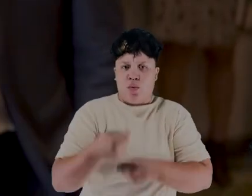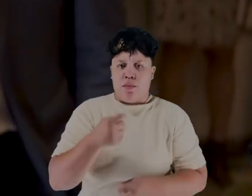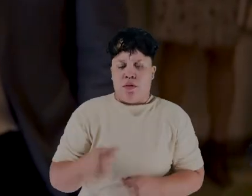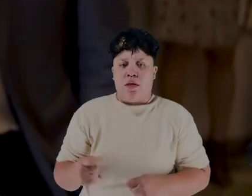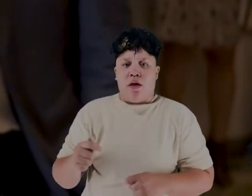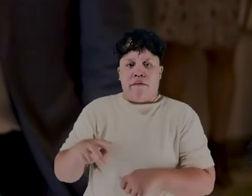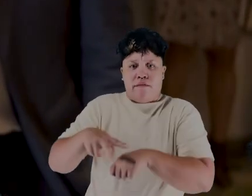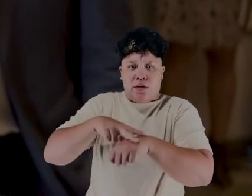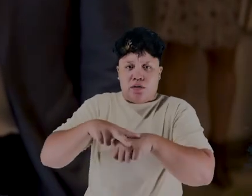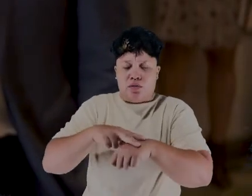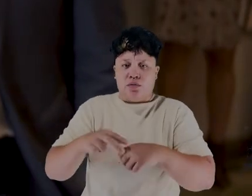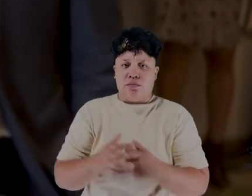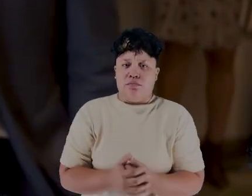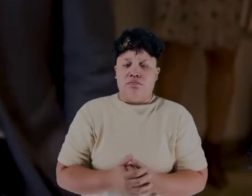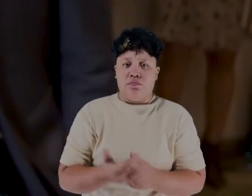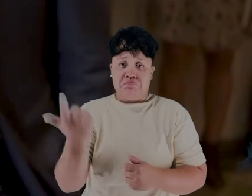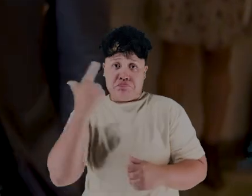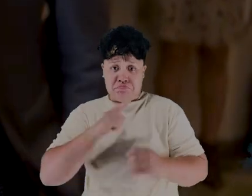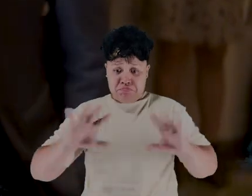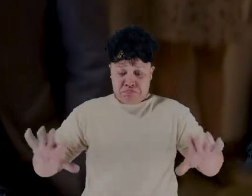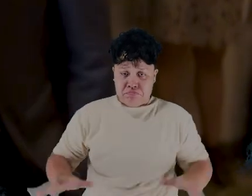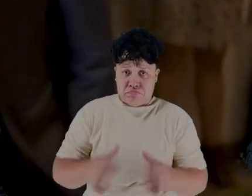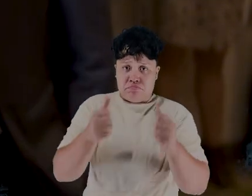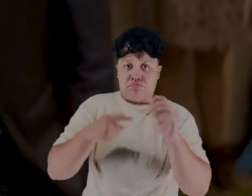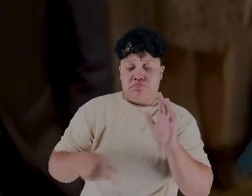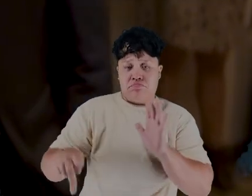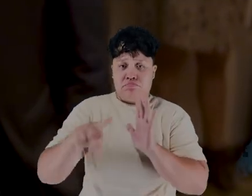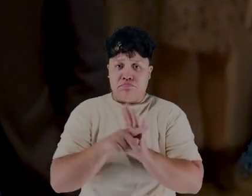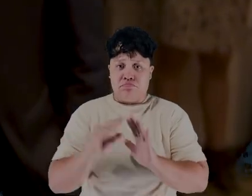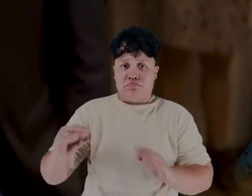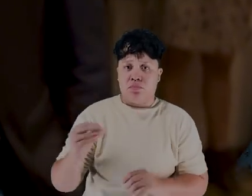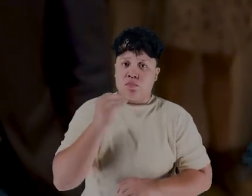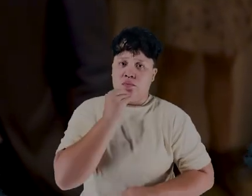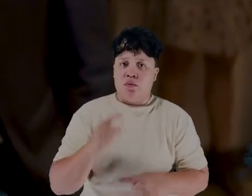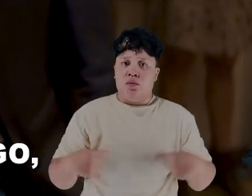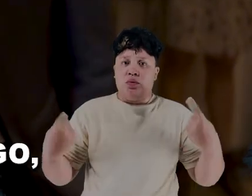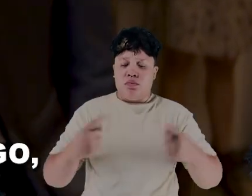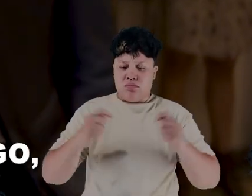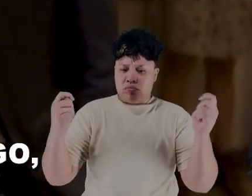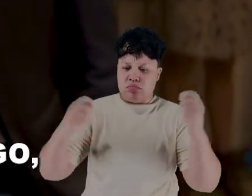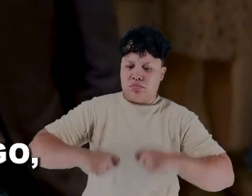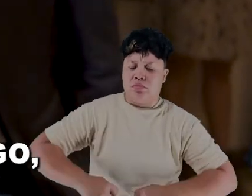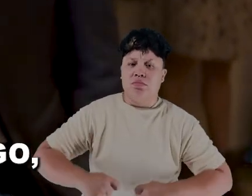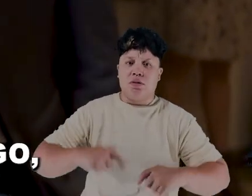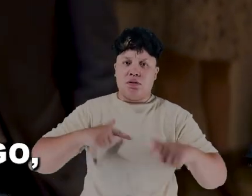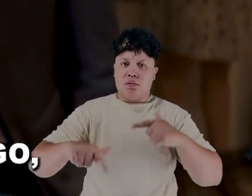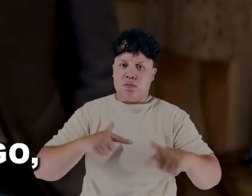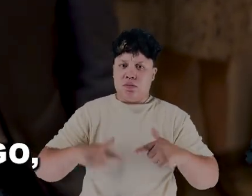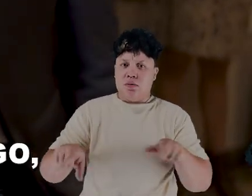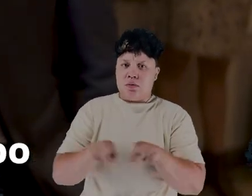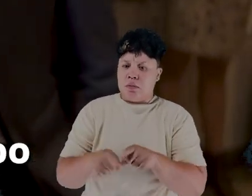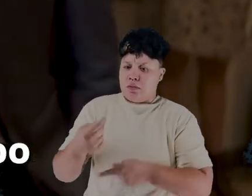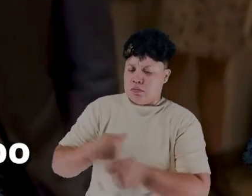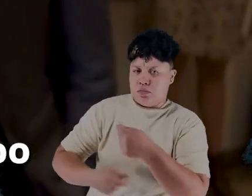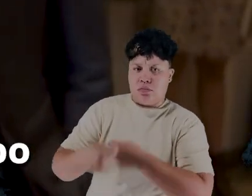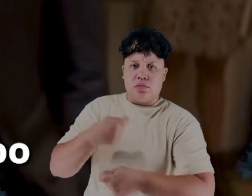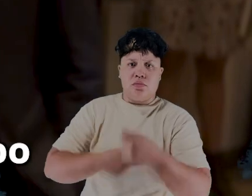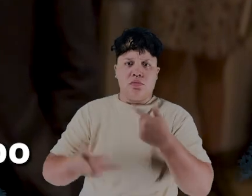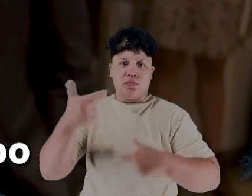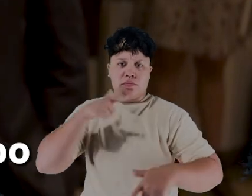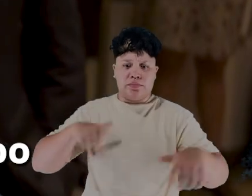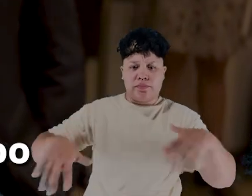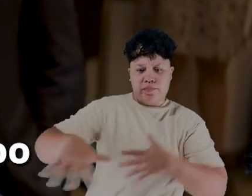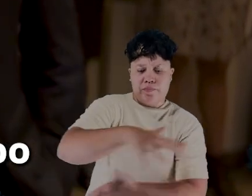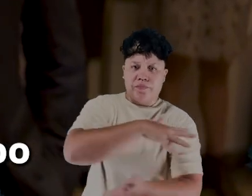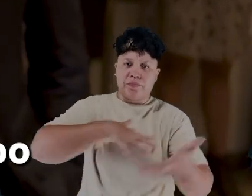ilegalidades, combatendo desmatamento e fazendo disto a oportunidade para que nós possamos gerar emprego, gerar renda